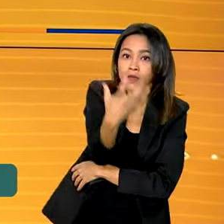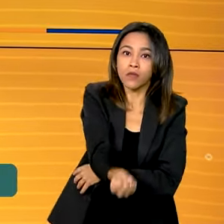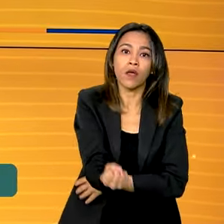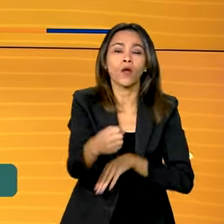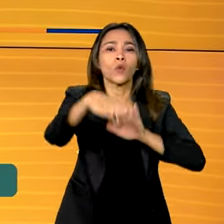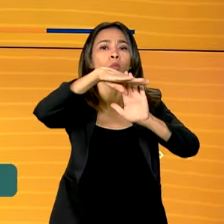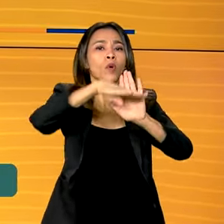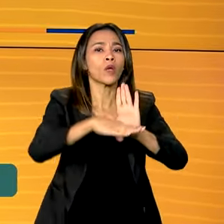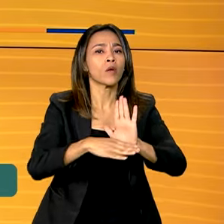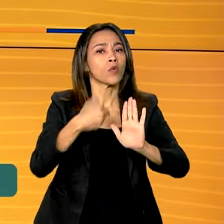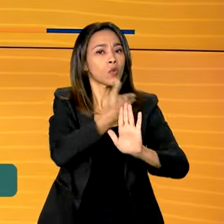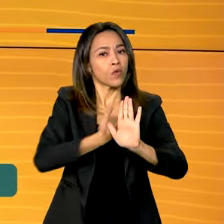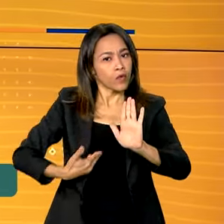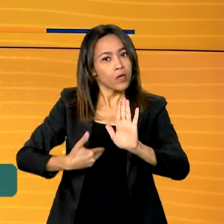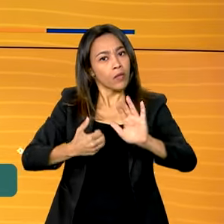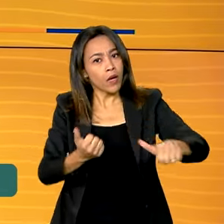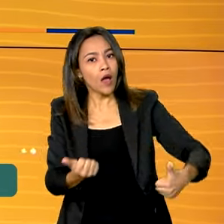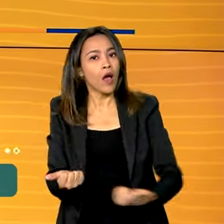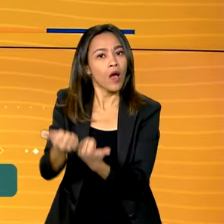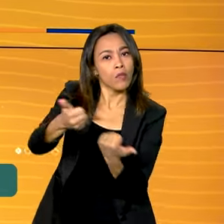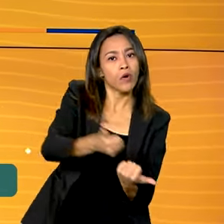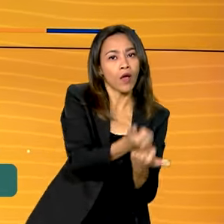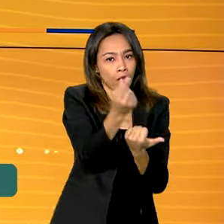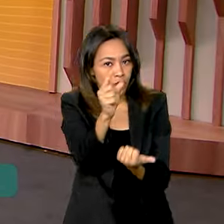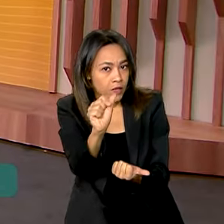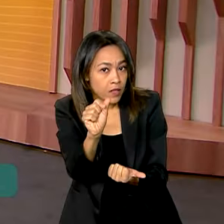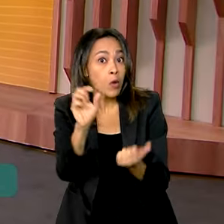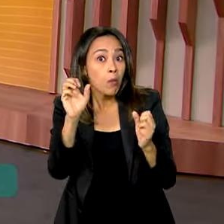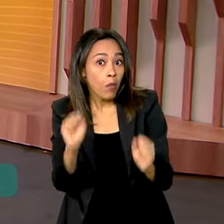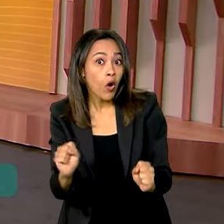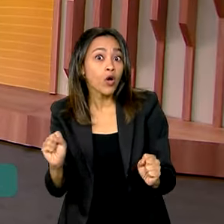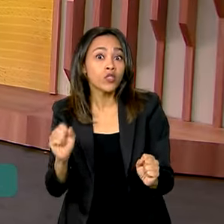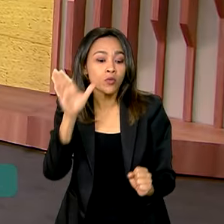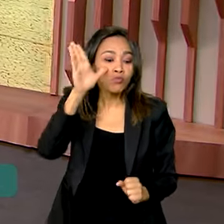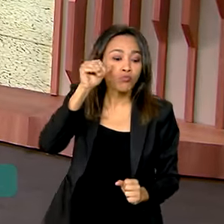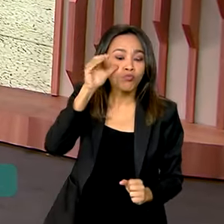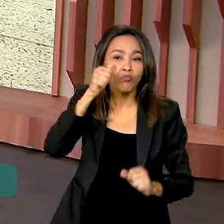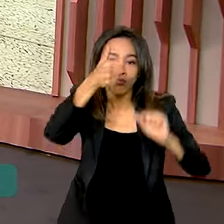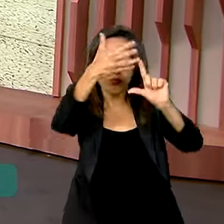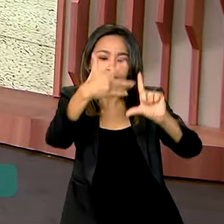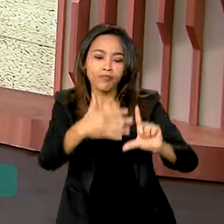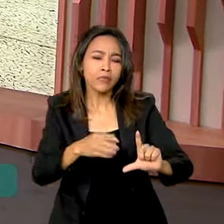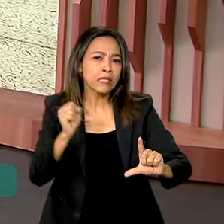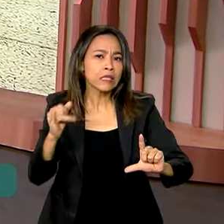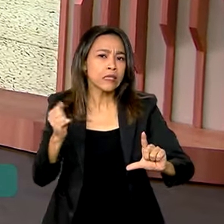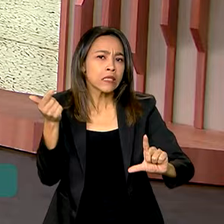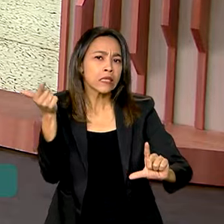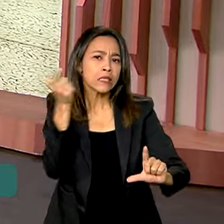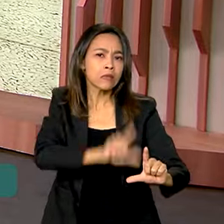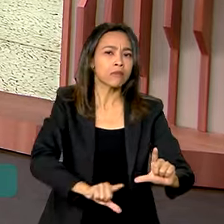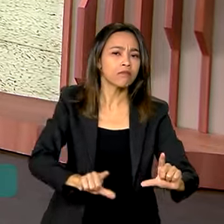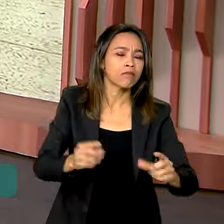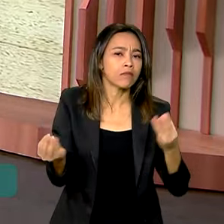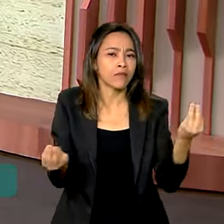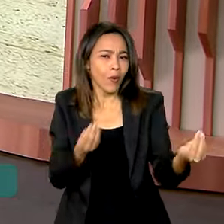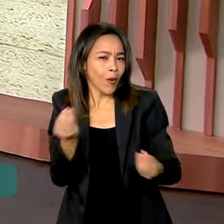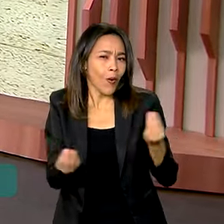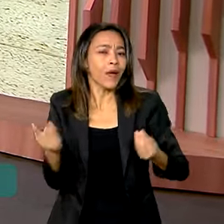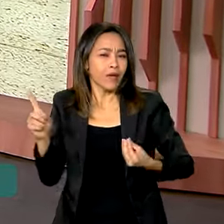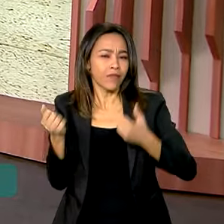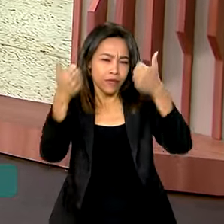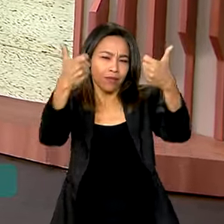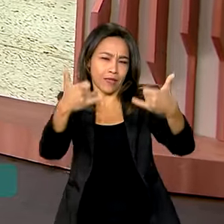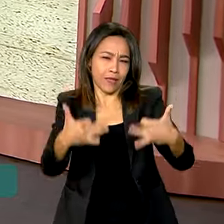Financeiro, podem consultar se foram beneficiados. Vamos voltar a falar com a repórter Jéssica Gonçalves, que tem os